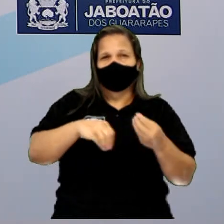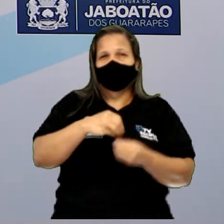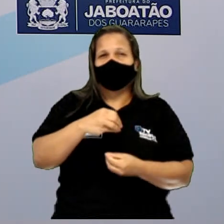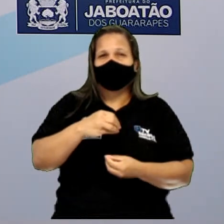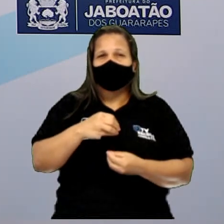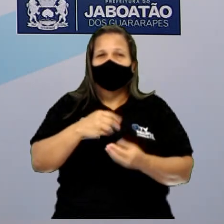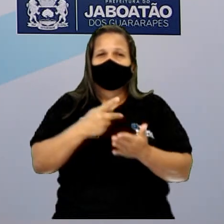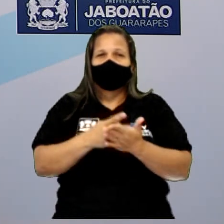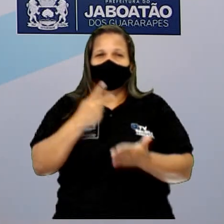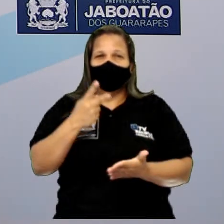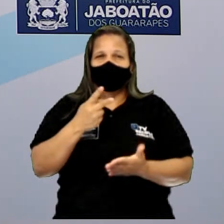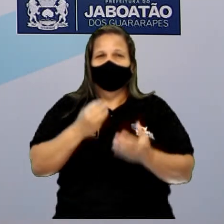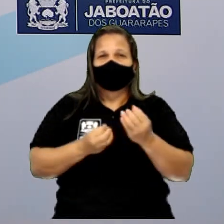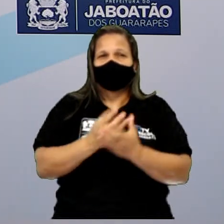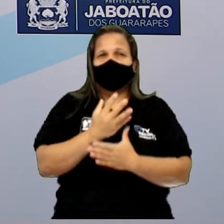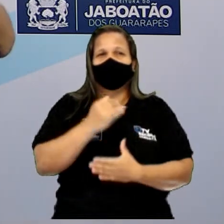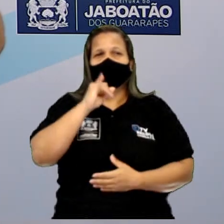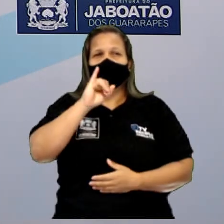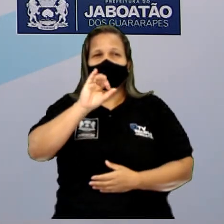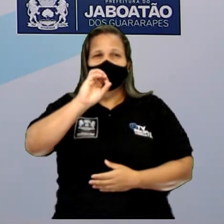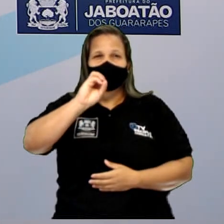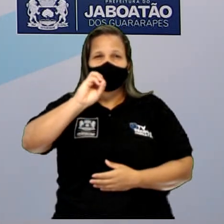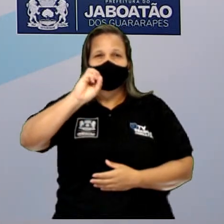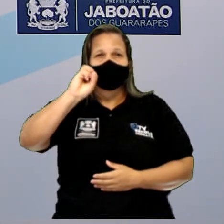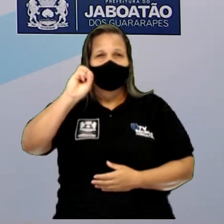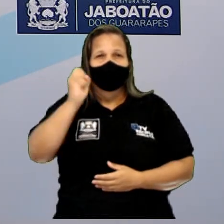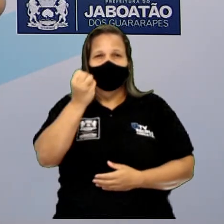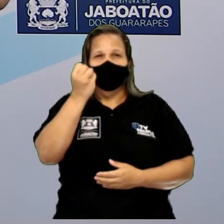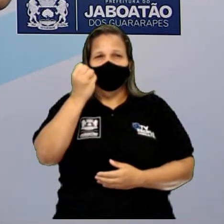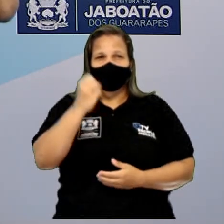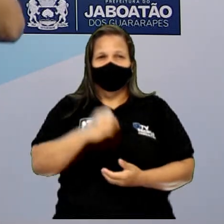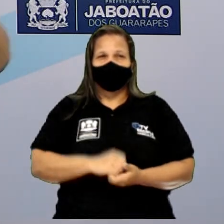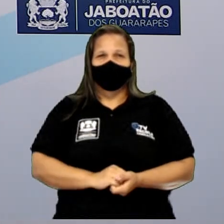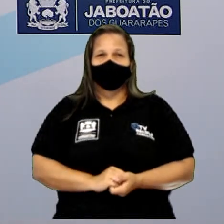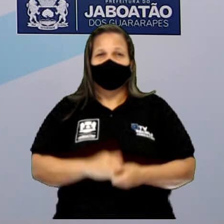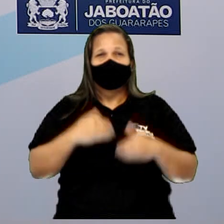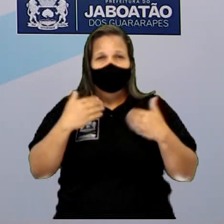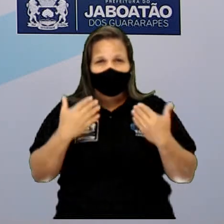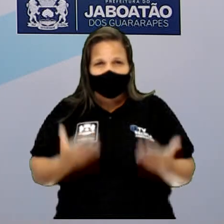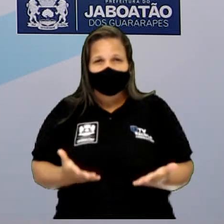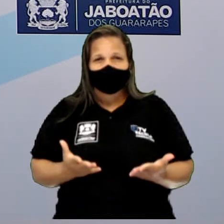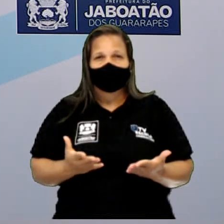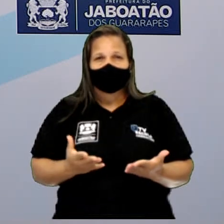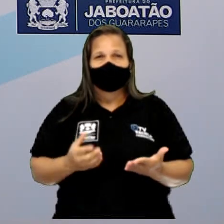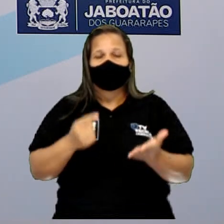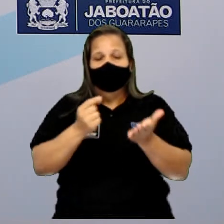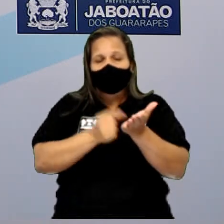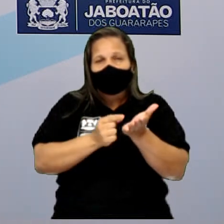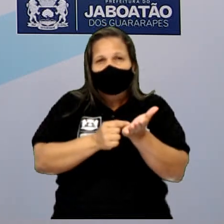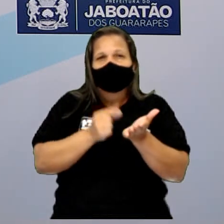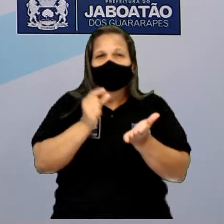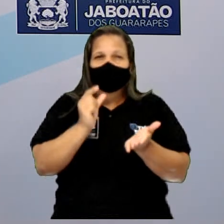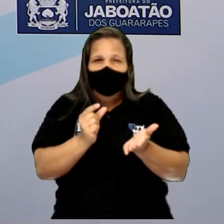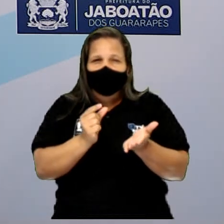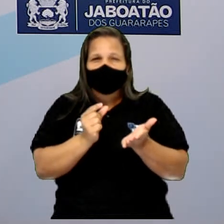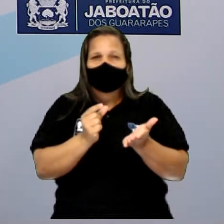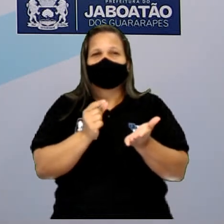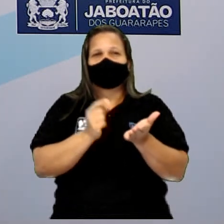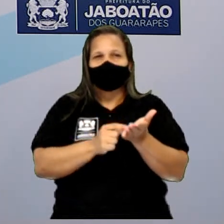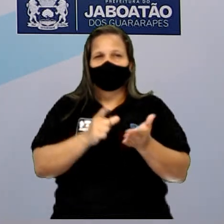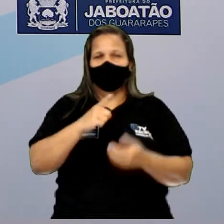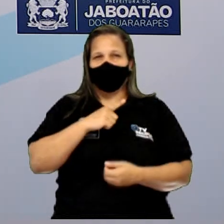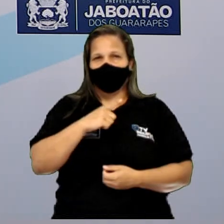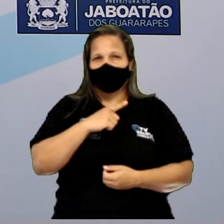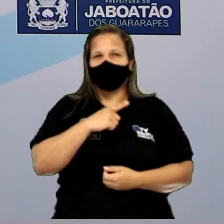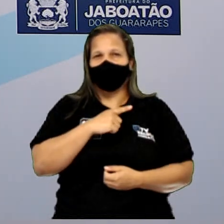A passagem da energia elétrica. Então as pilhas, de maneira geral, elas utilizam vários desses elementos formando essas